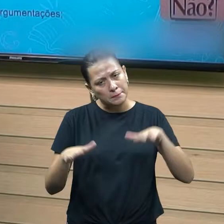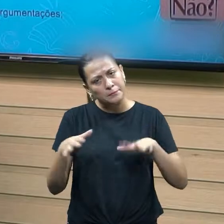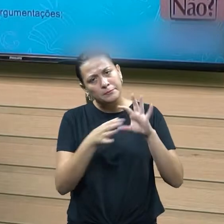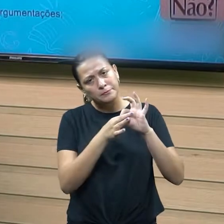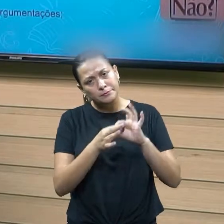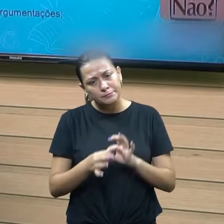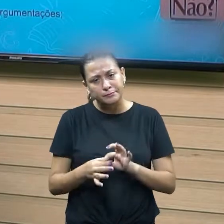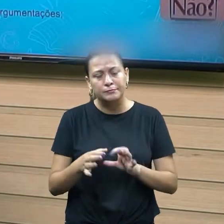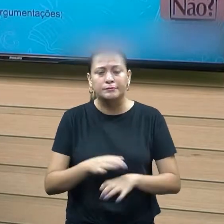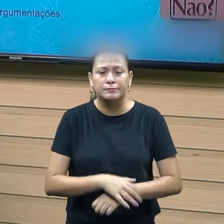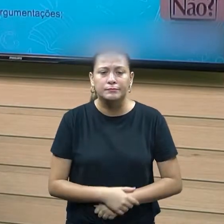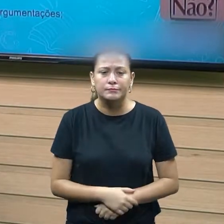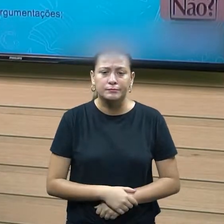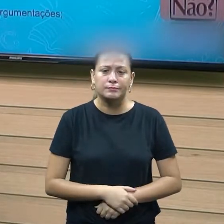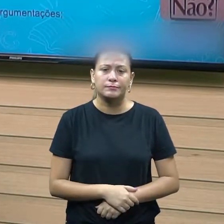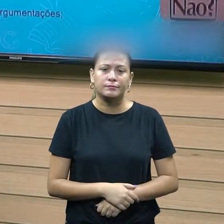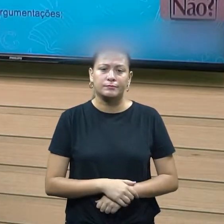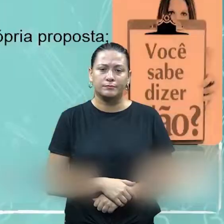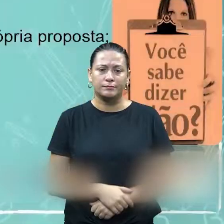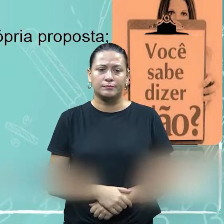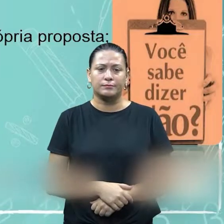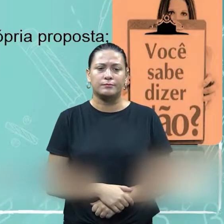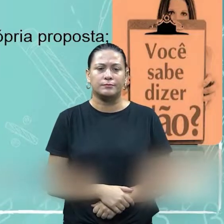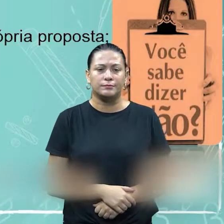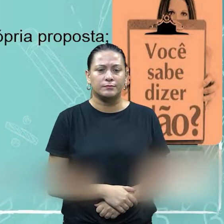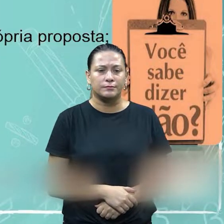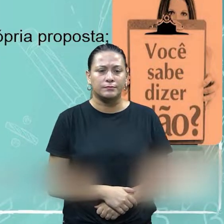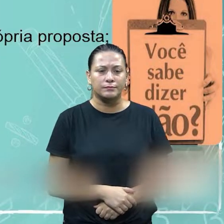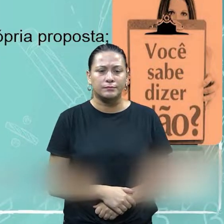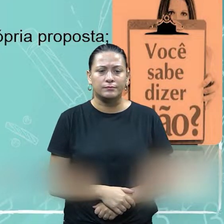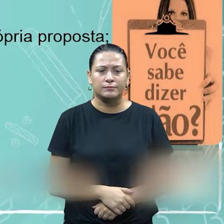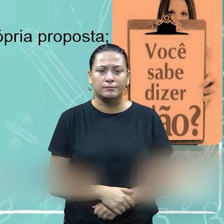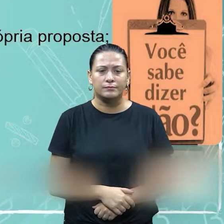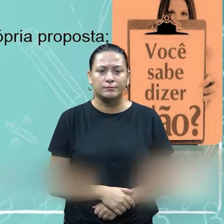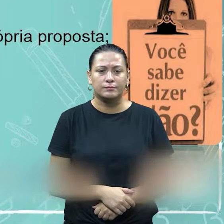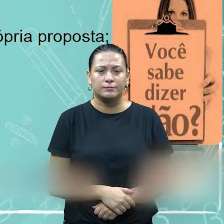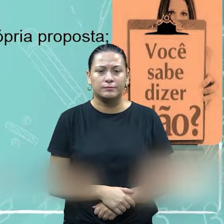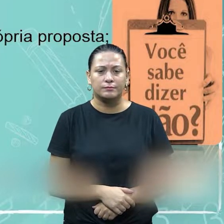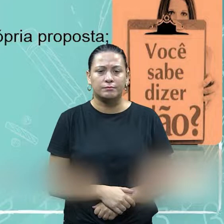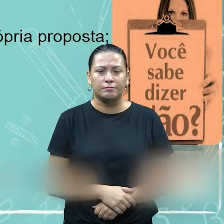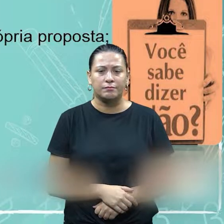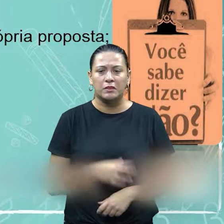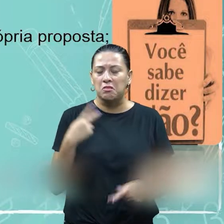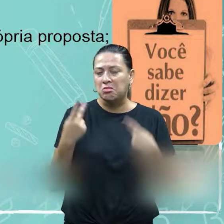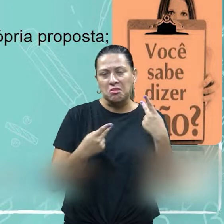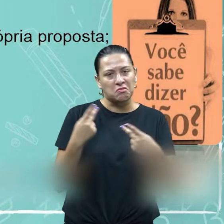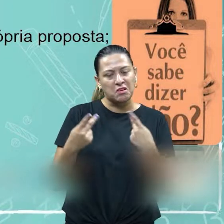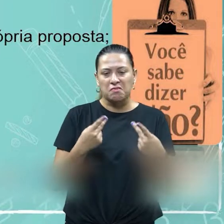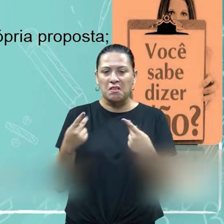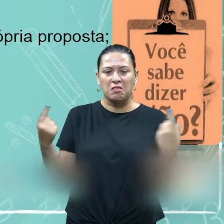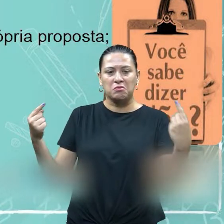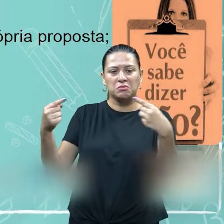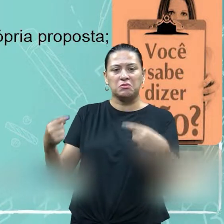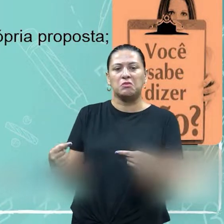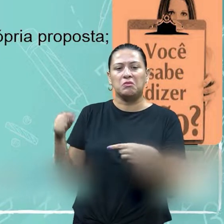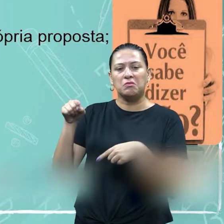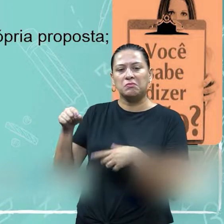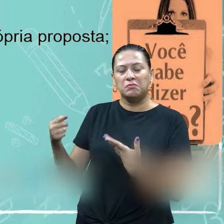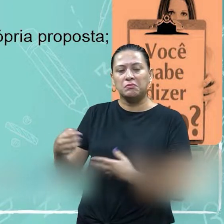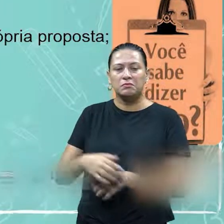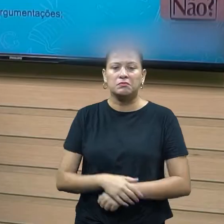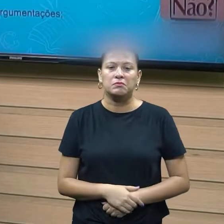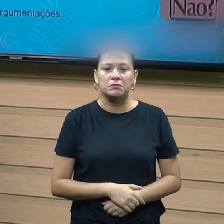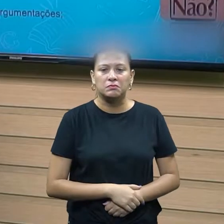E aí, acaba sendo a questão da flexibilidade, né. Então, não falar dos concorrentes, enfatizar os atributos da própria